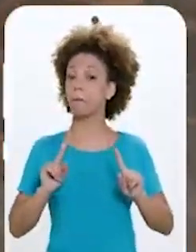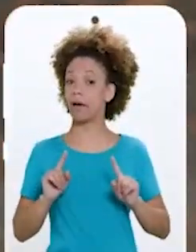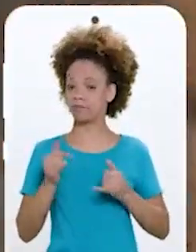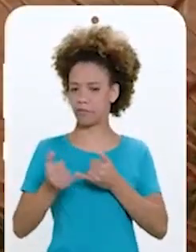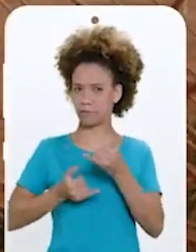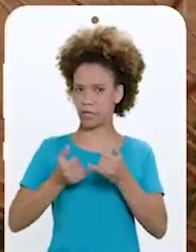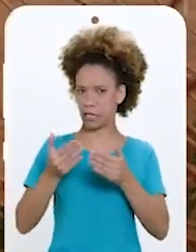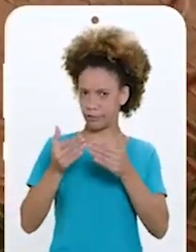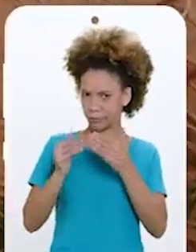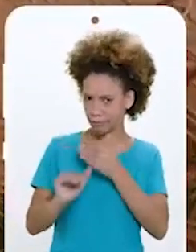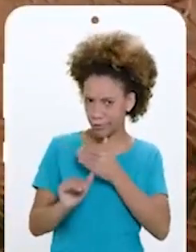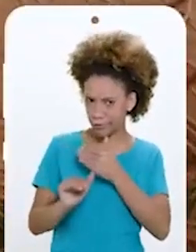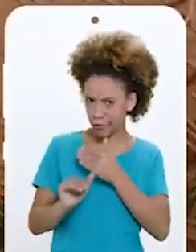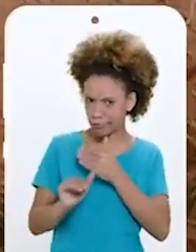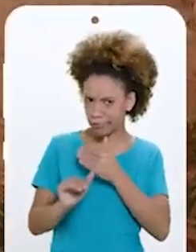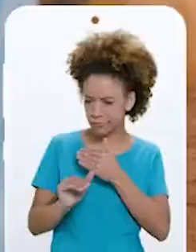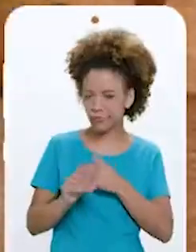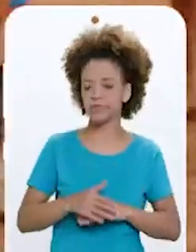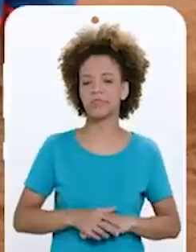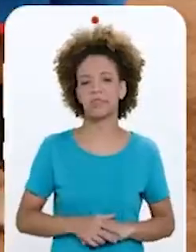Mas quando é contrariado